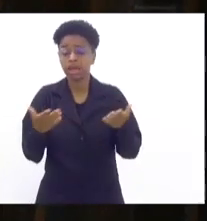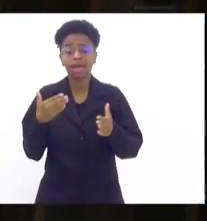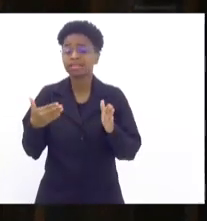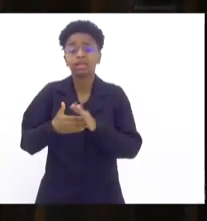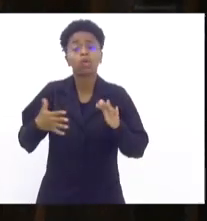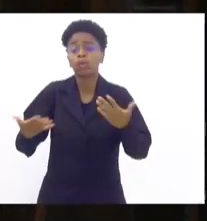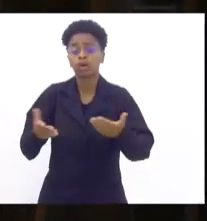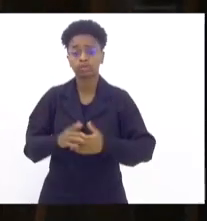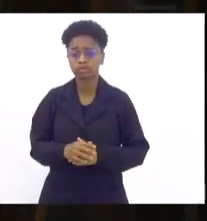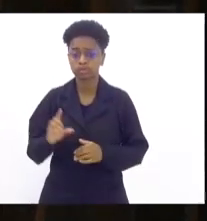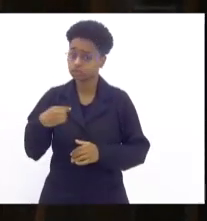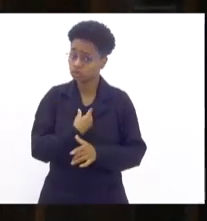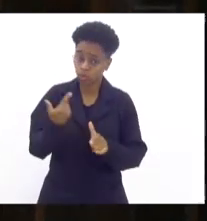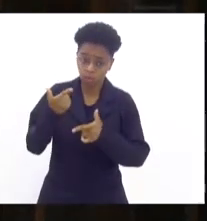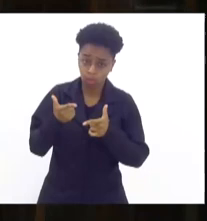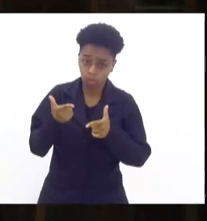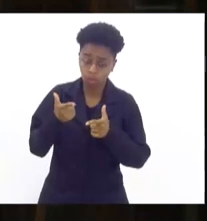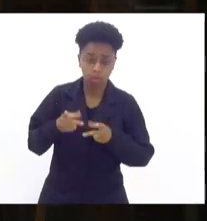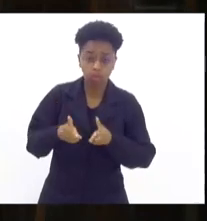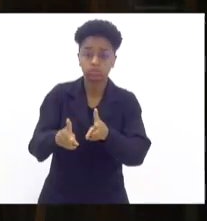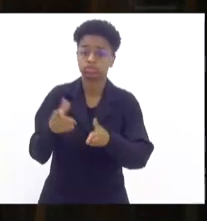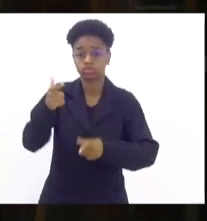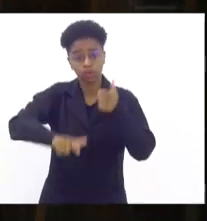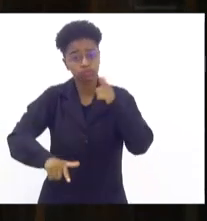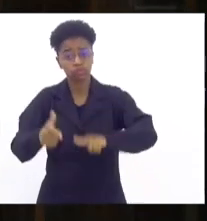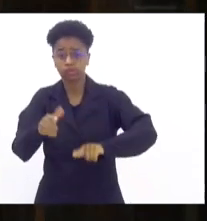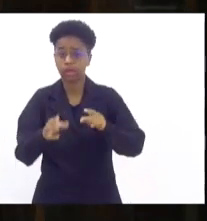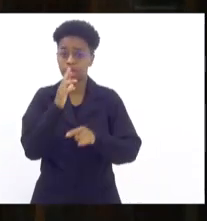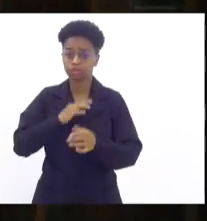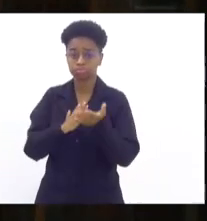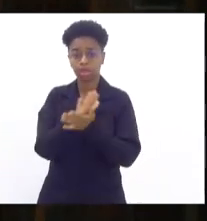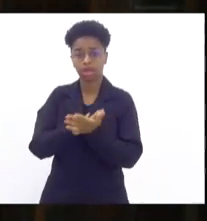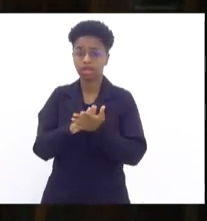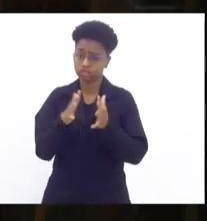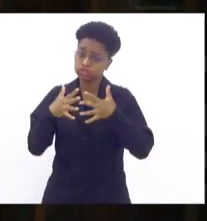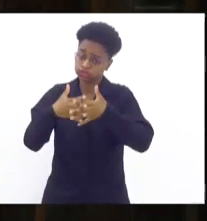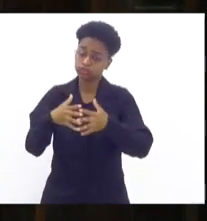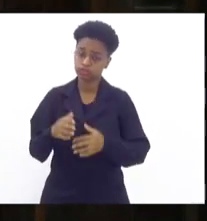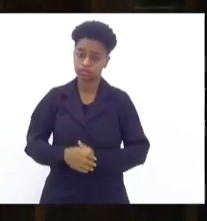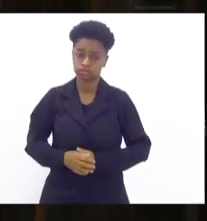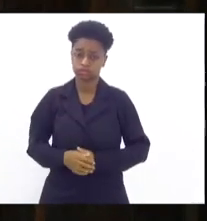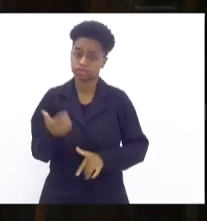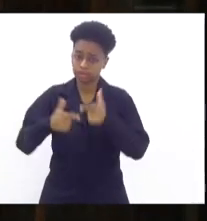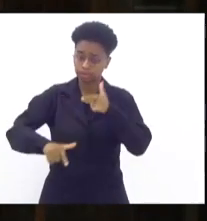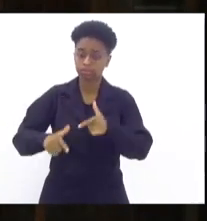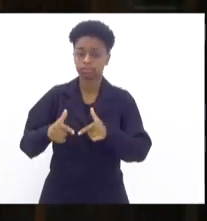ficar batendo nesse ponto e não tendo uma resposta? Fica complicado a gente fazer o retrabalho.